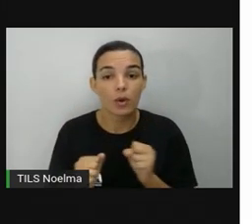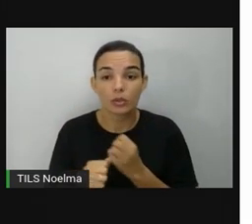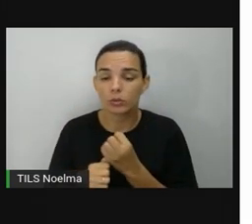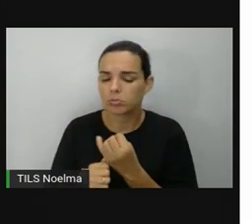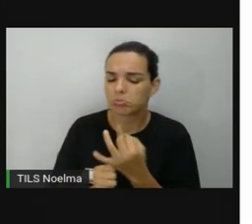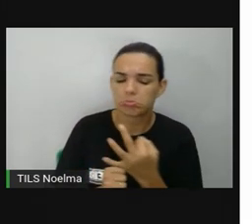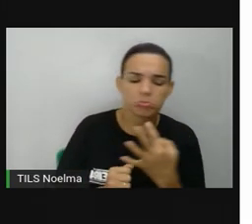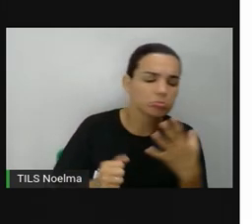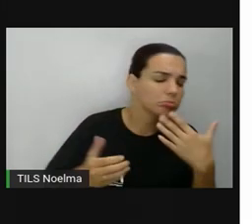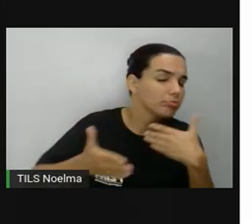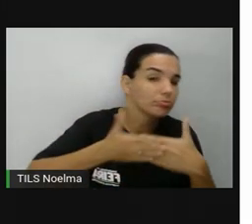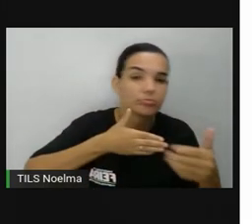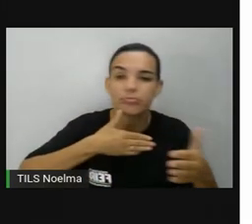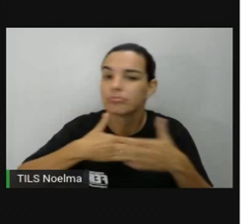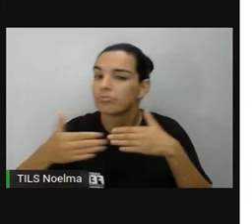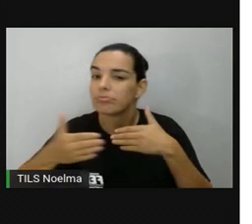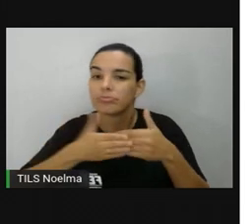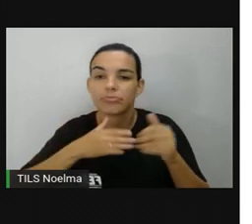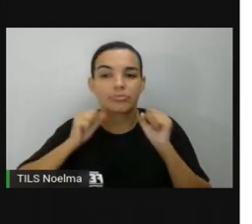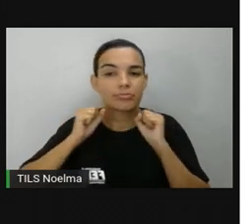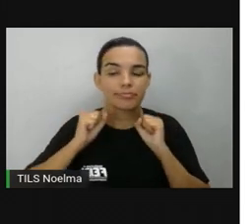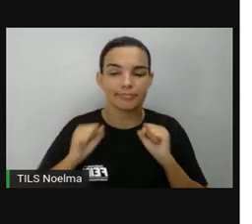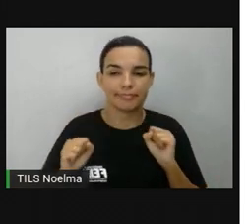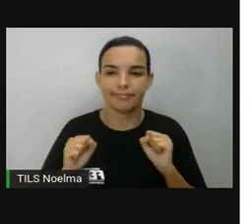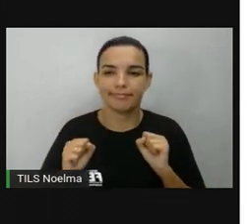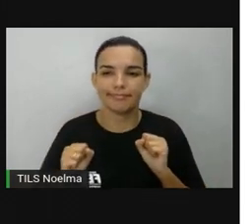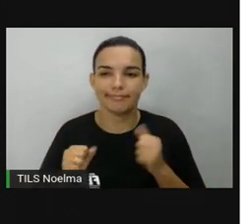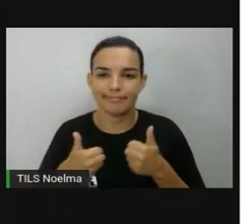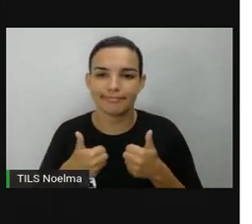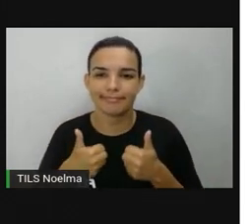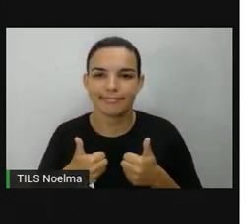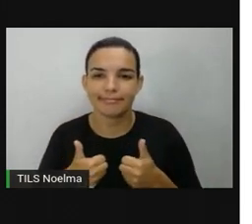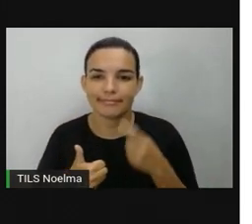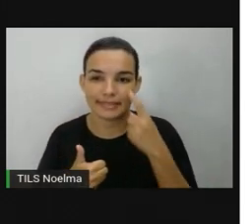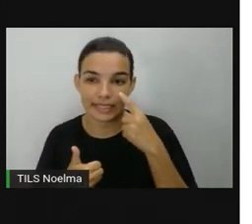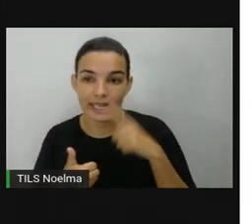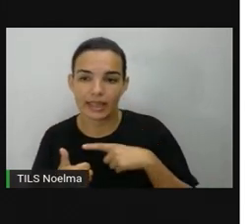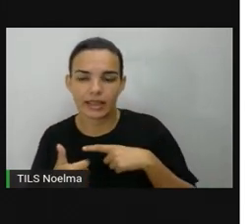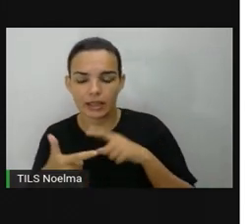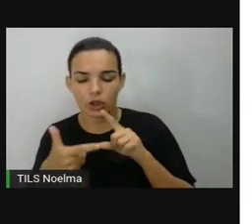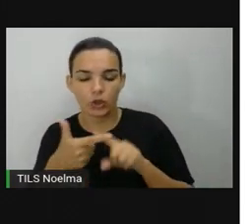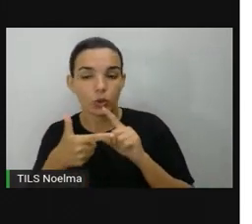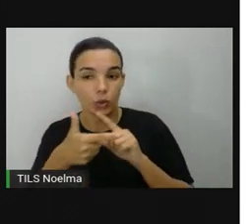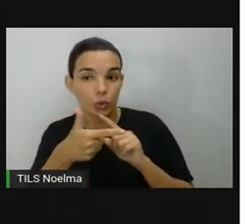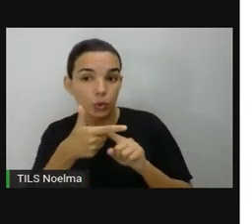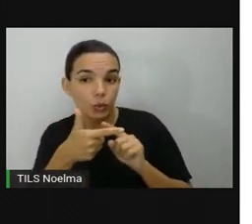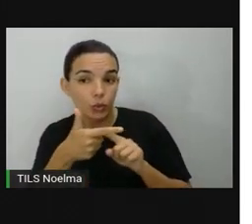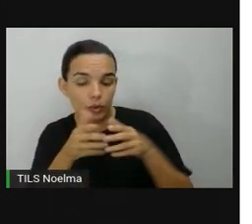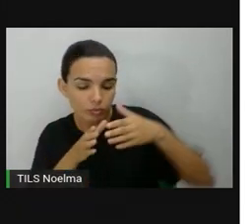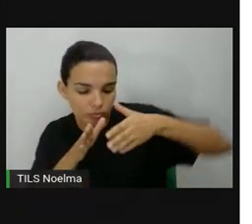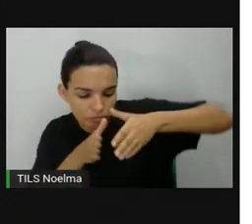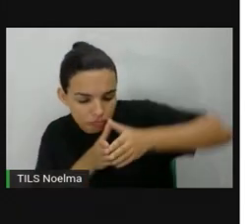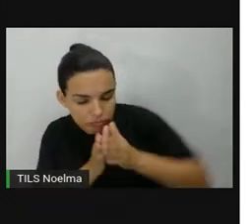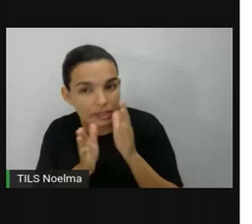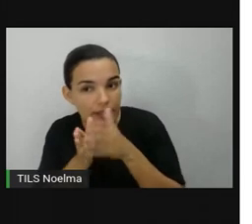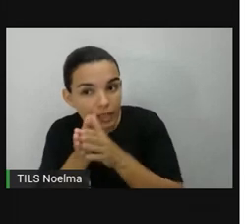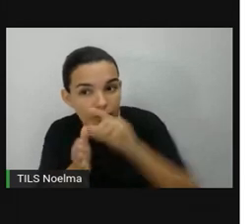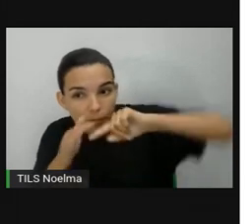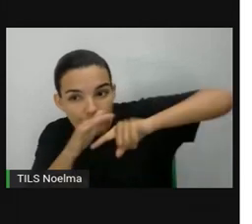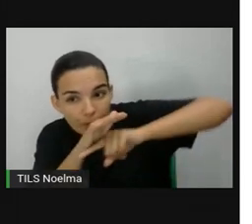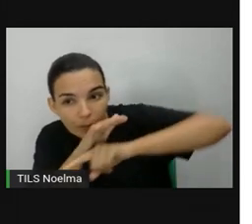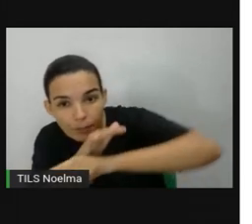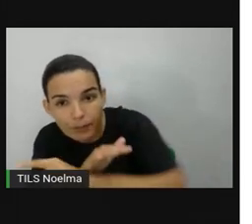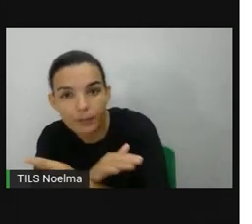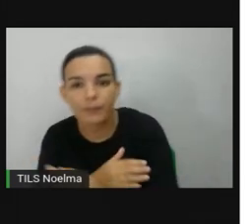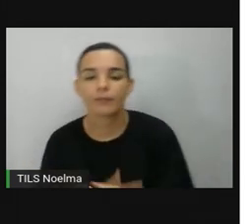e submarinos você achar que deve ter em seu jogo. Eu optei por ter 2 submarinos, 2 contra-torpedeiros, 2